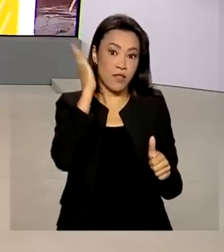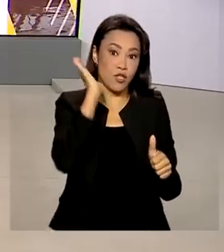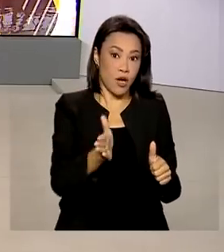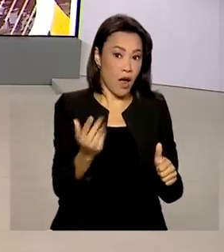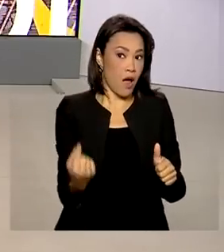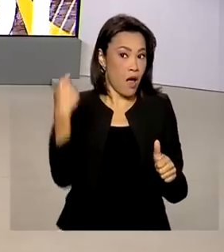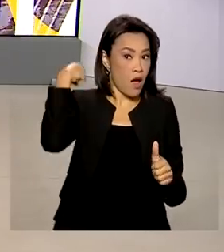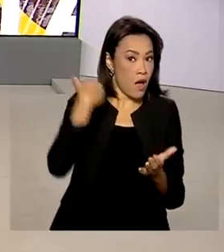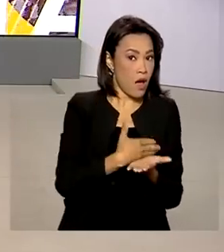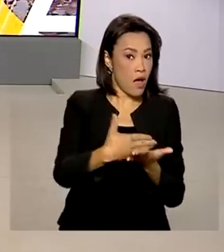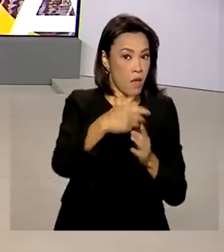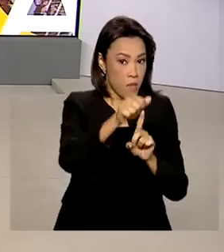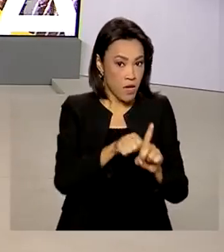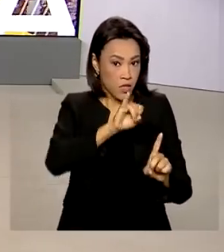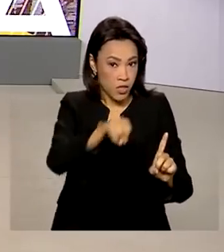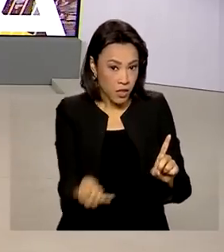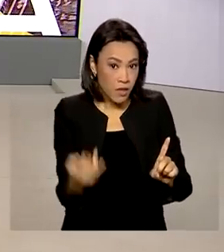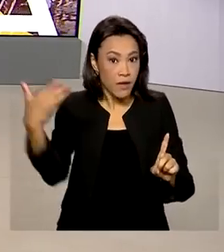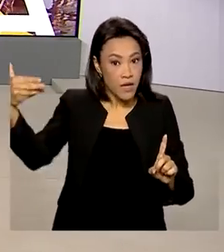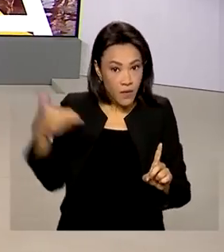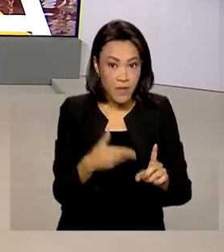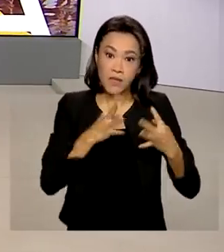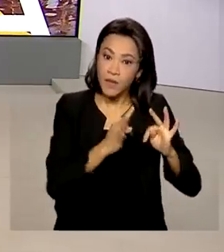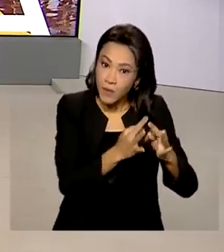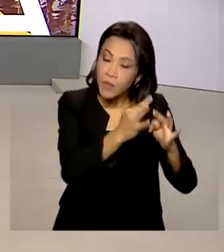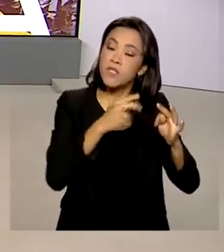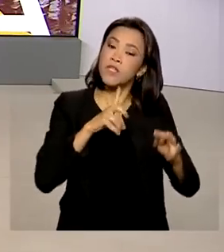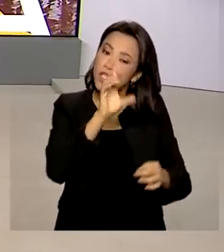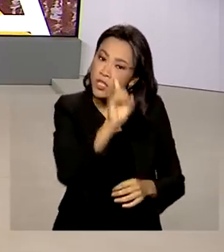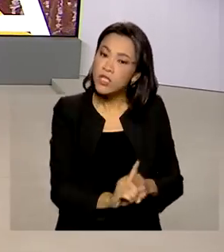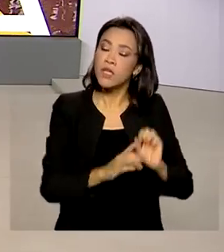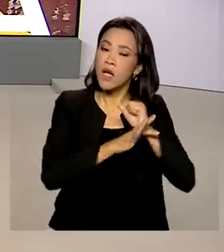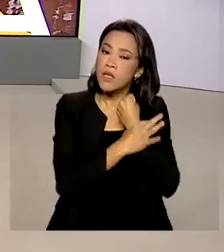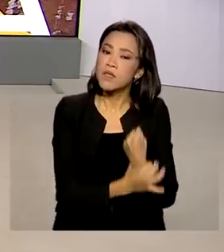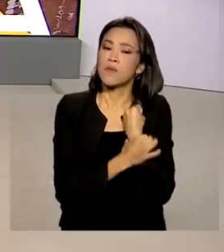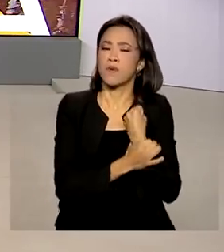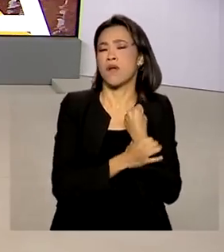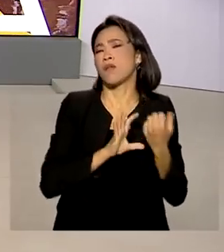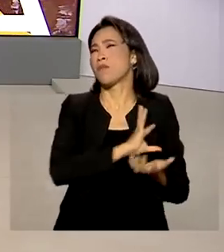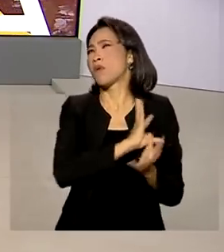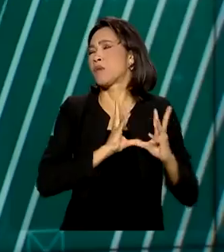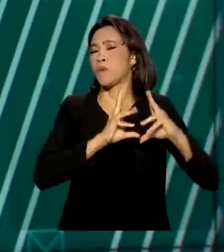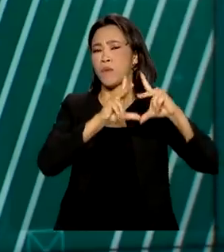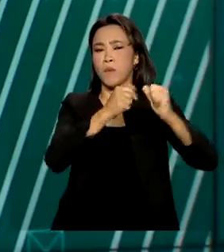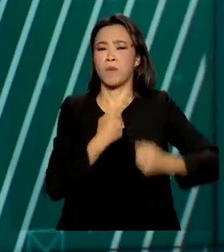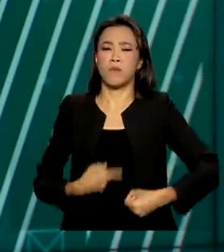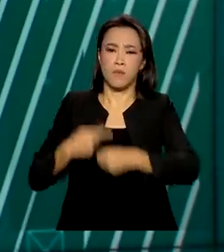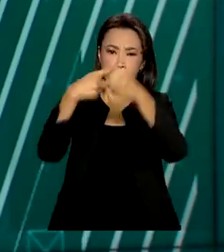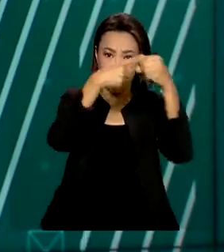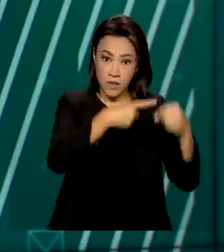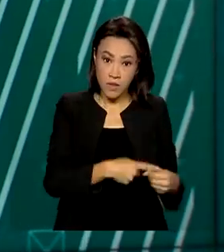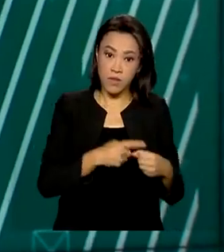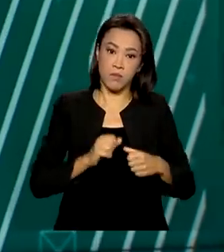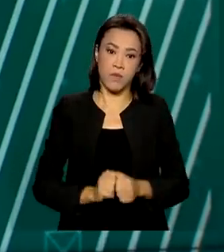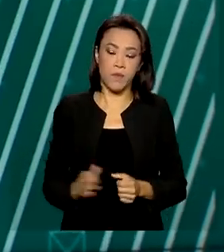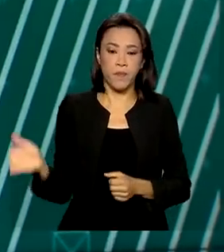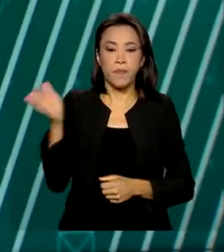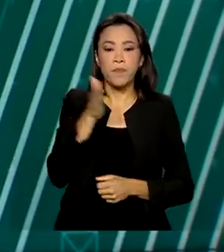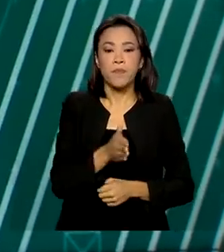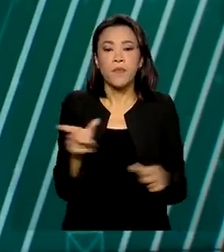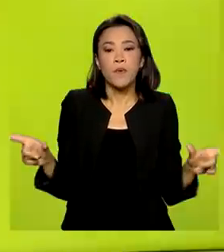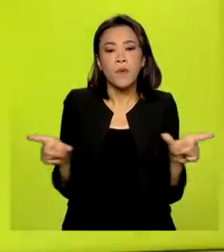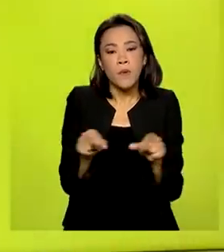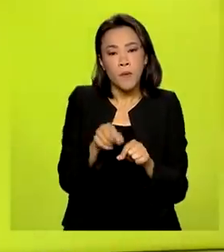acordo com o Instituto, a tecnologia garante direitos assegurados em todos os municípios. O produto interno bruto